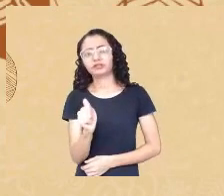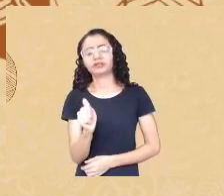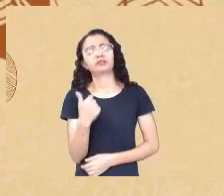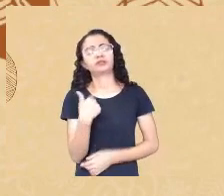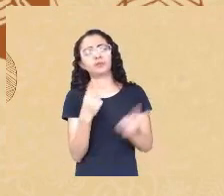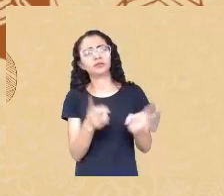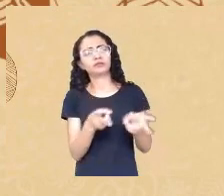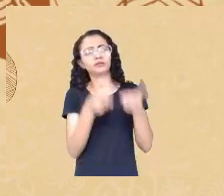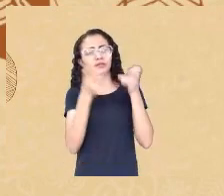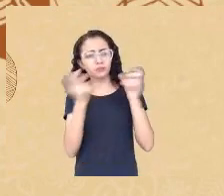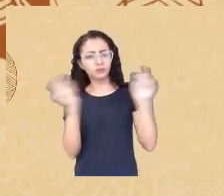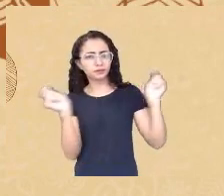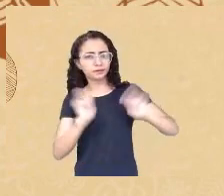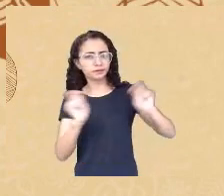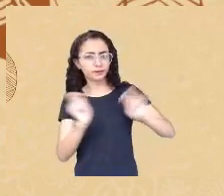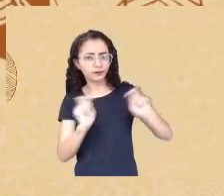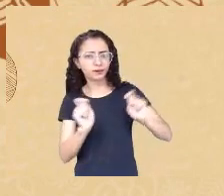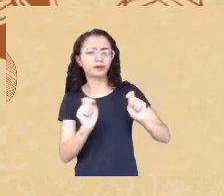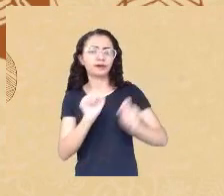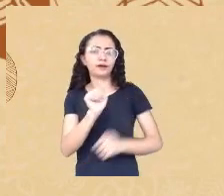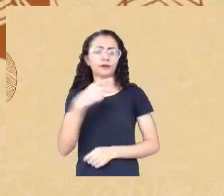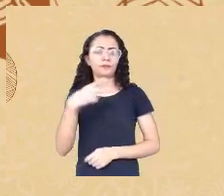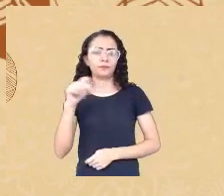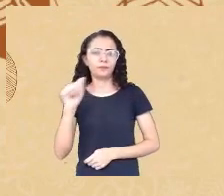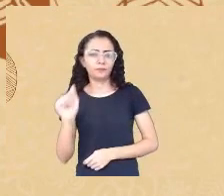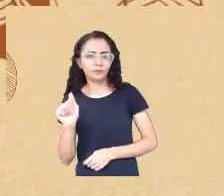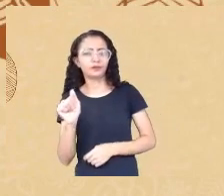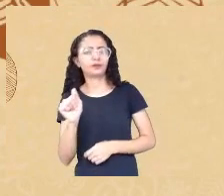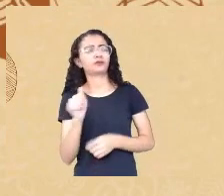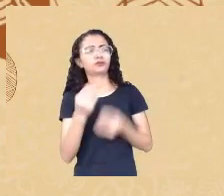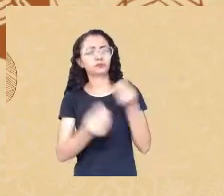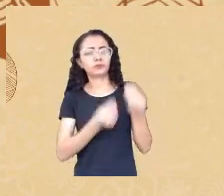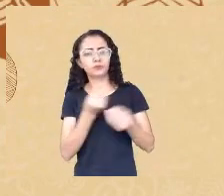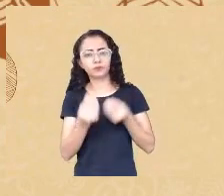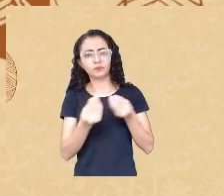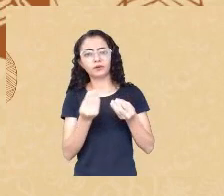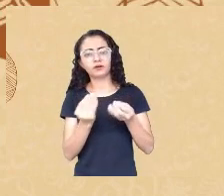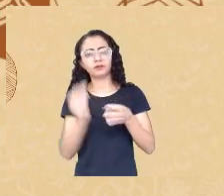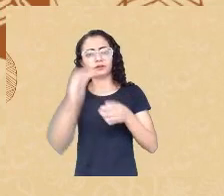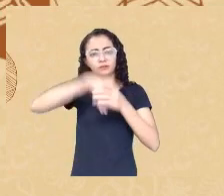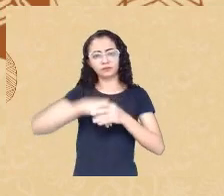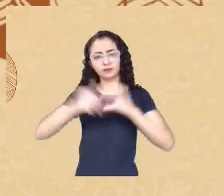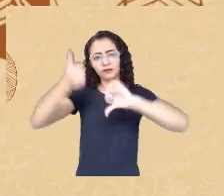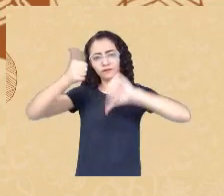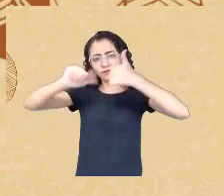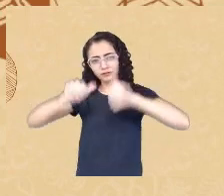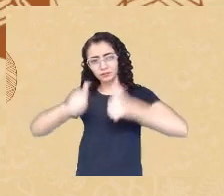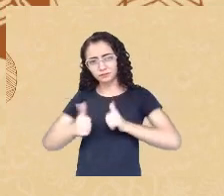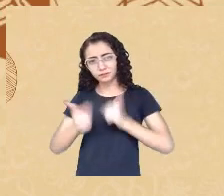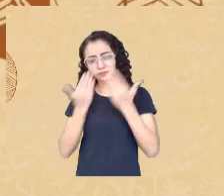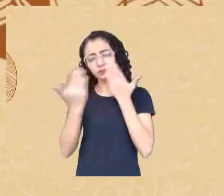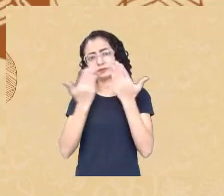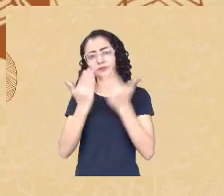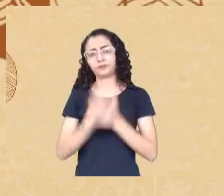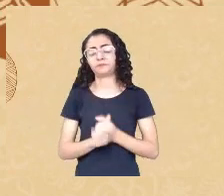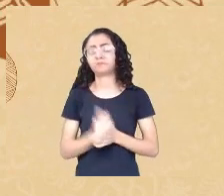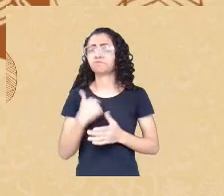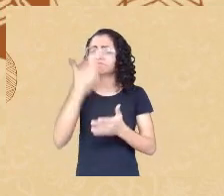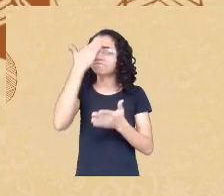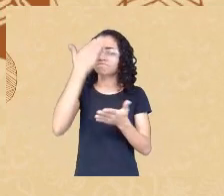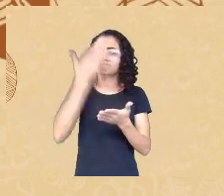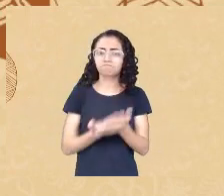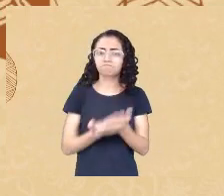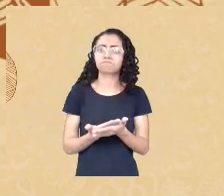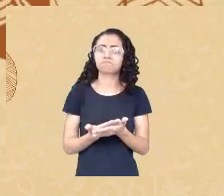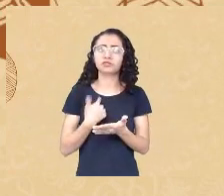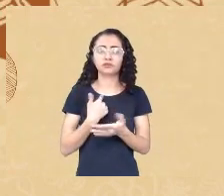inclusão da AP né de inclusão das questões raciais na avaliação psicológica eu acredito e eu buscarei né